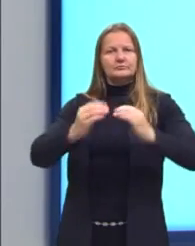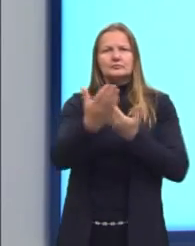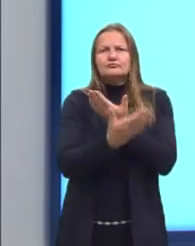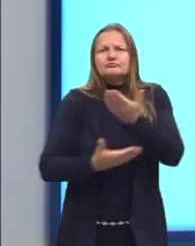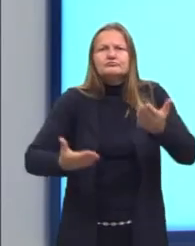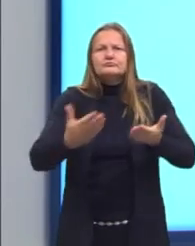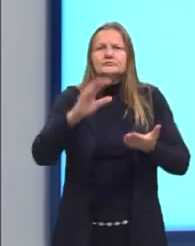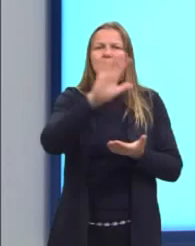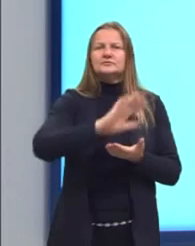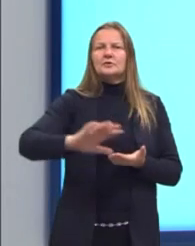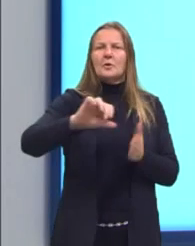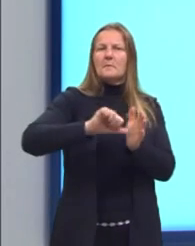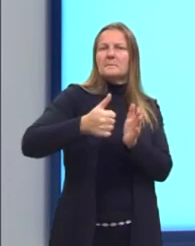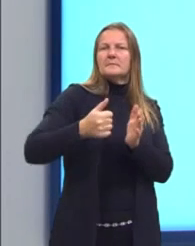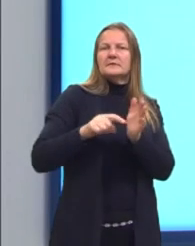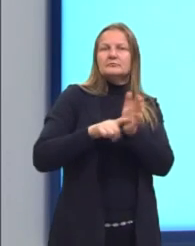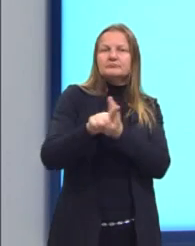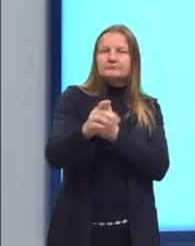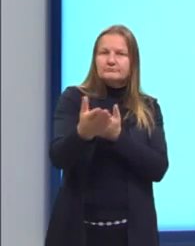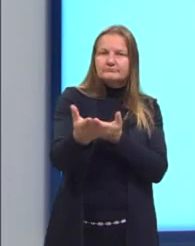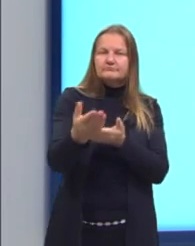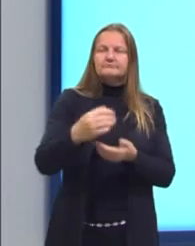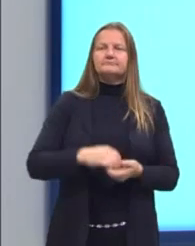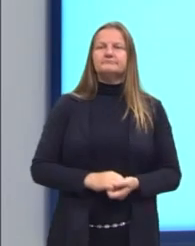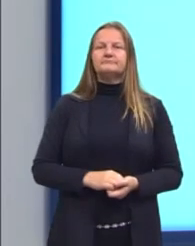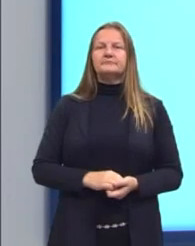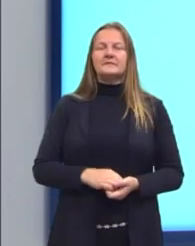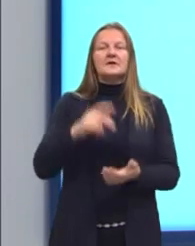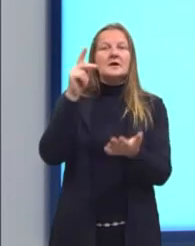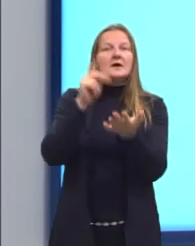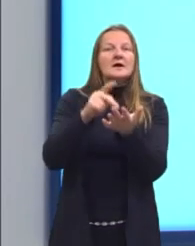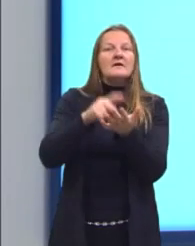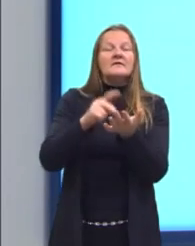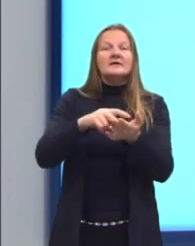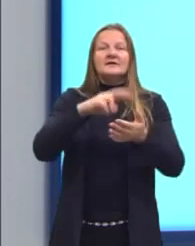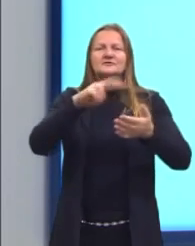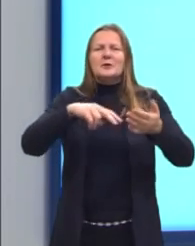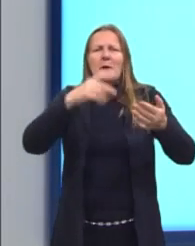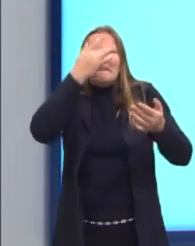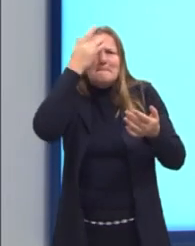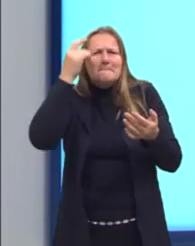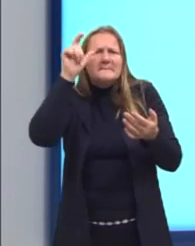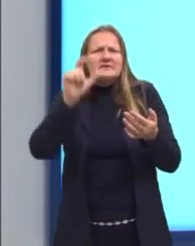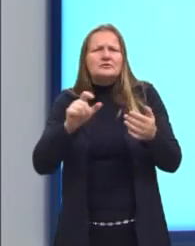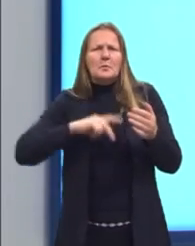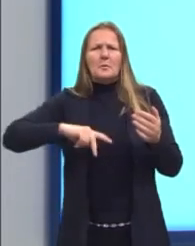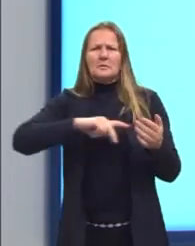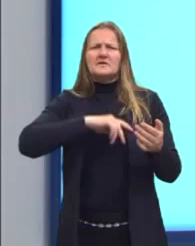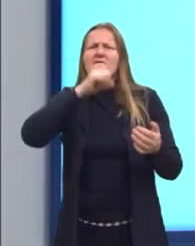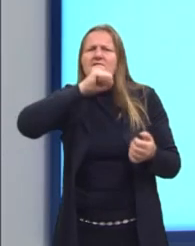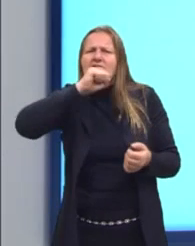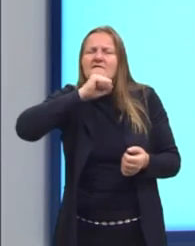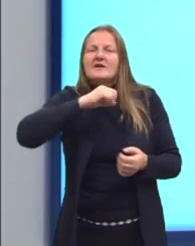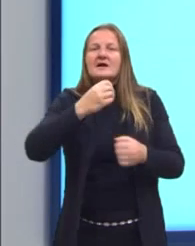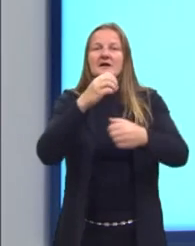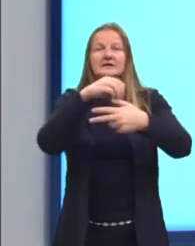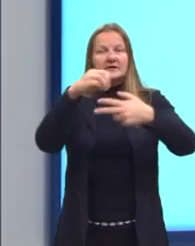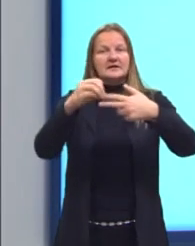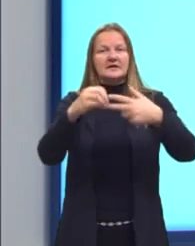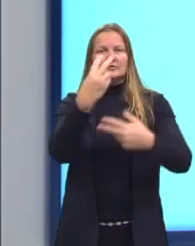Vamos aqui para a nossa primeira questão. A verdade sobre o envelhecimento das populações. Enem 2020.